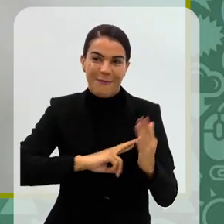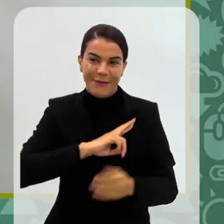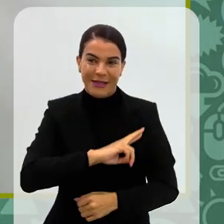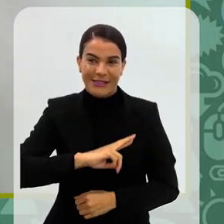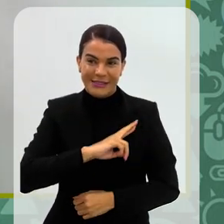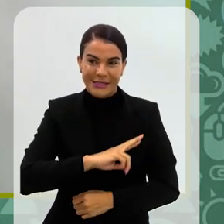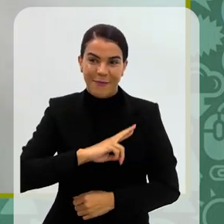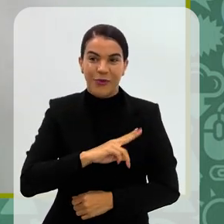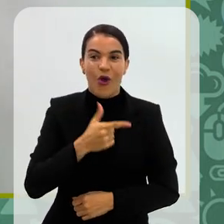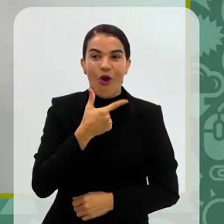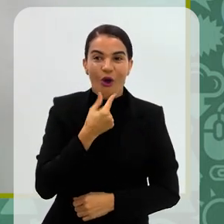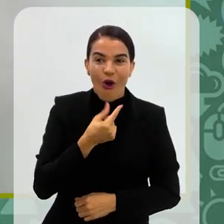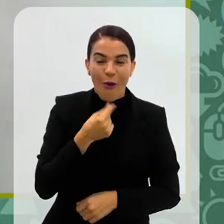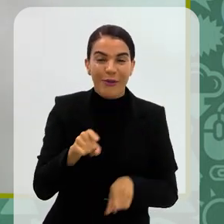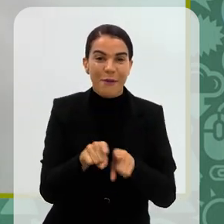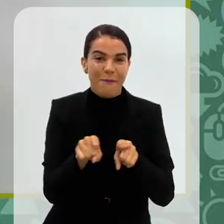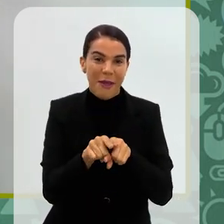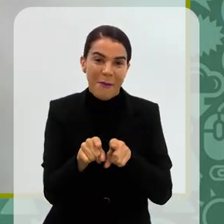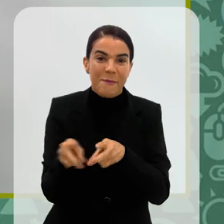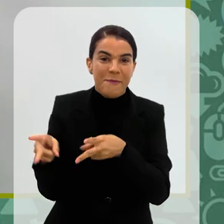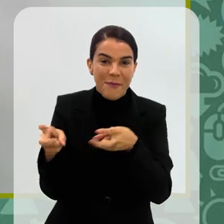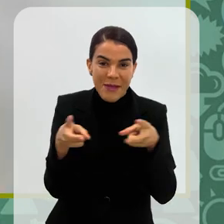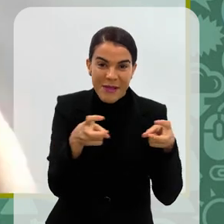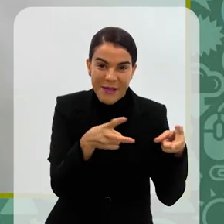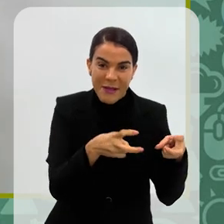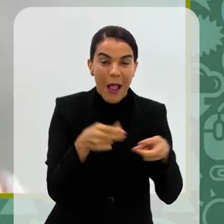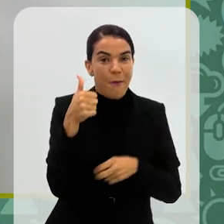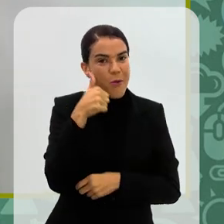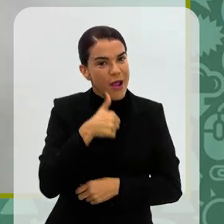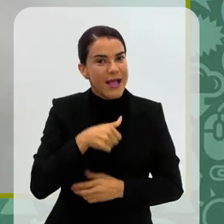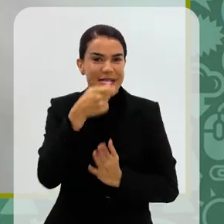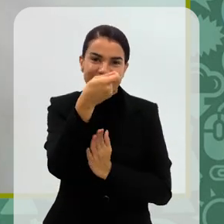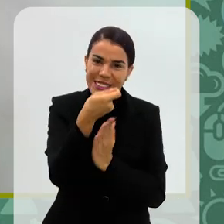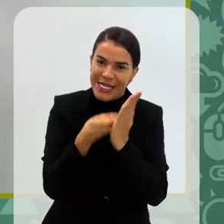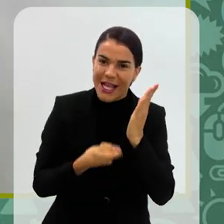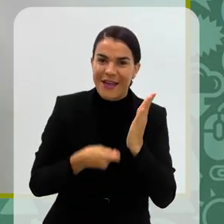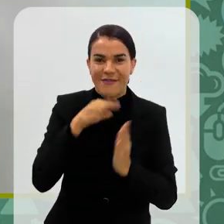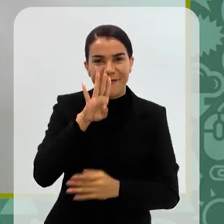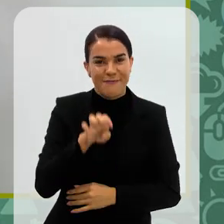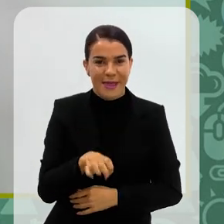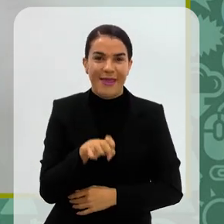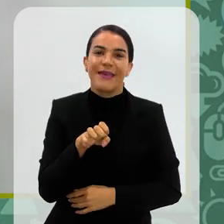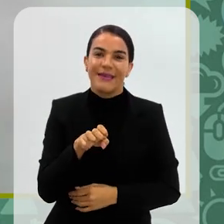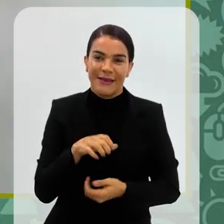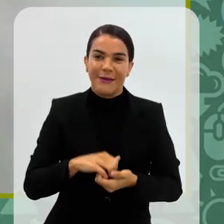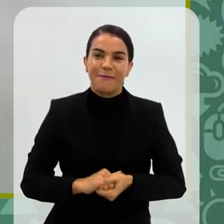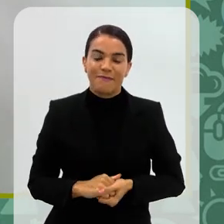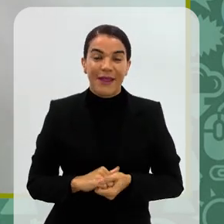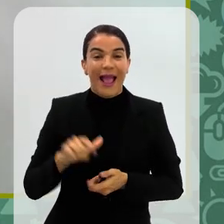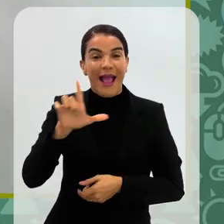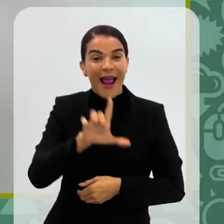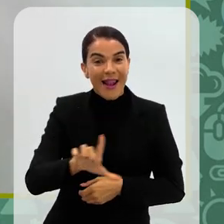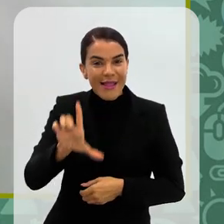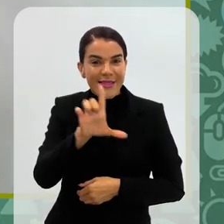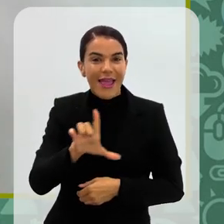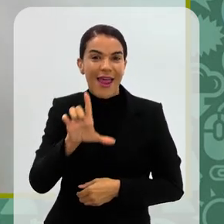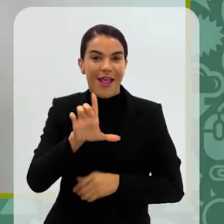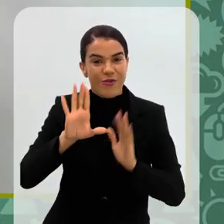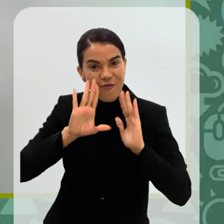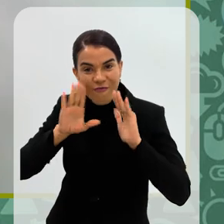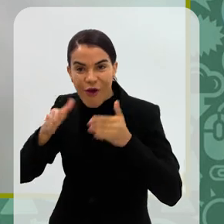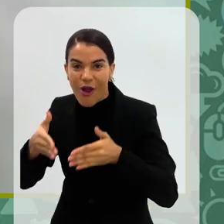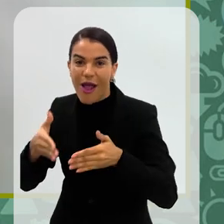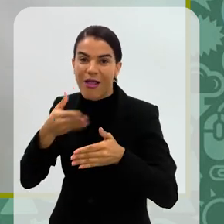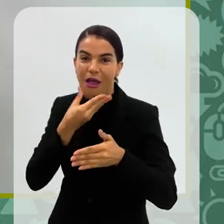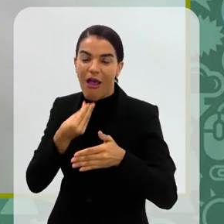conseguisse fazer com que os homens também percebessem que mulheres escrevem bem, em qualquer gênero que seja, e que a literatura escrita por